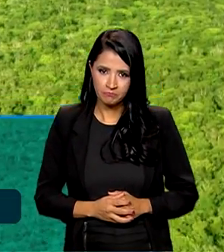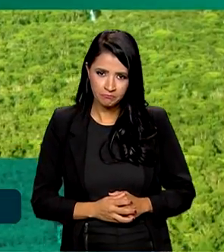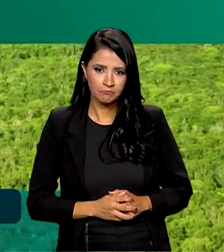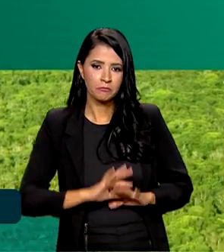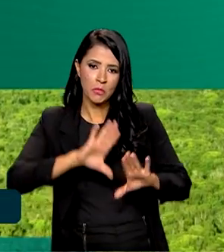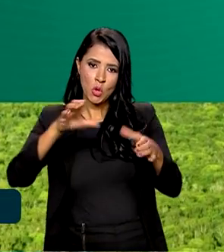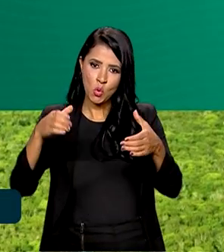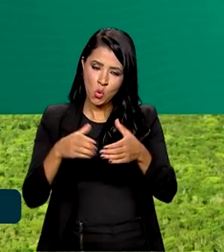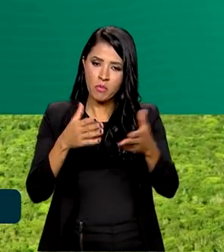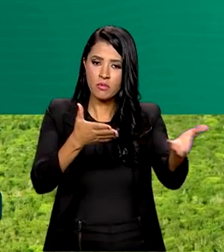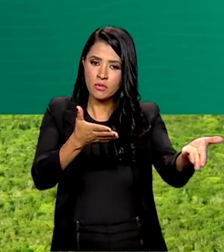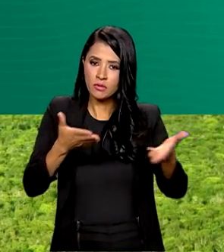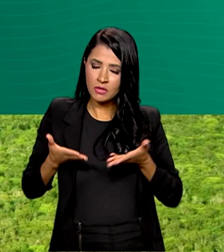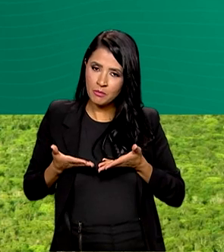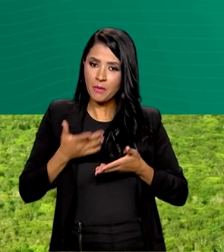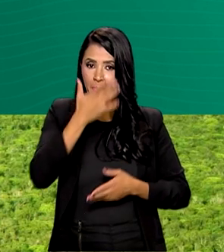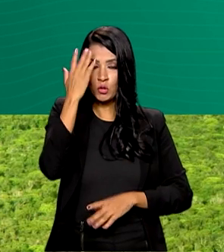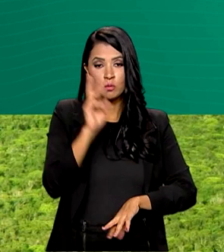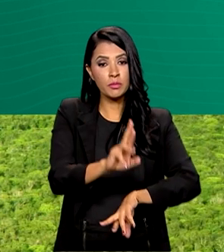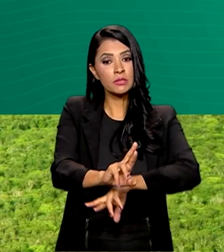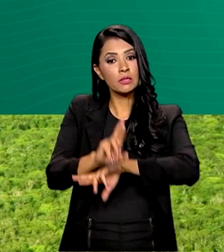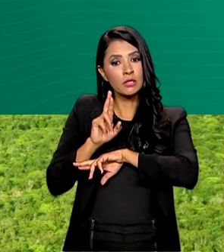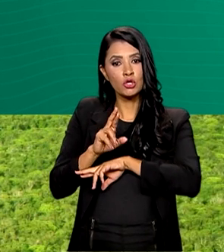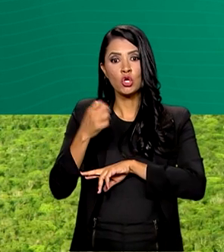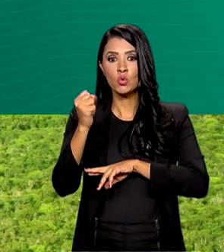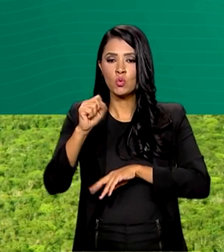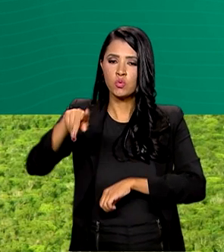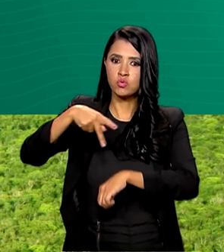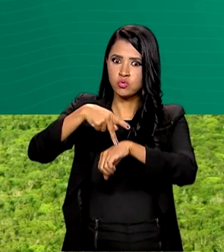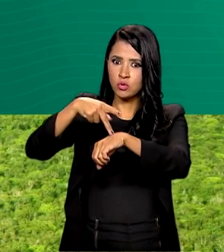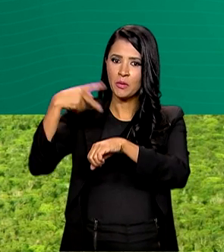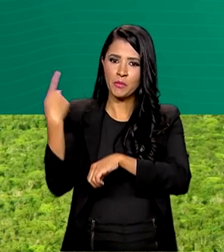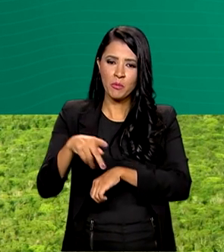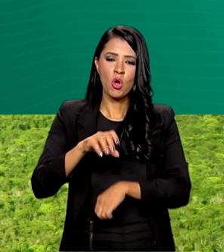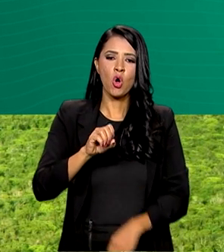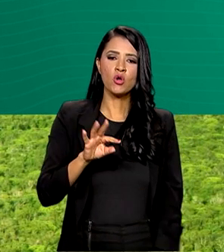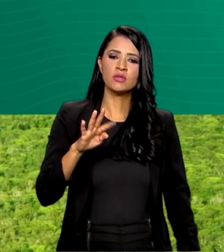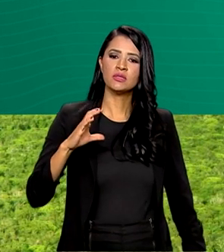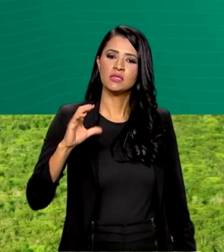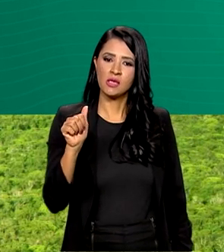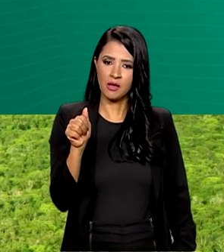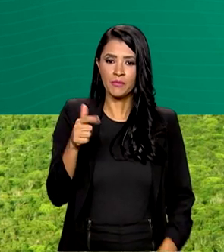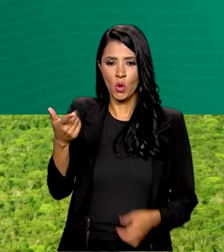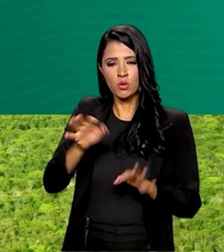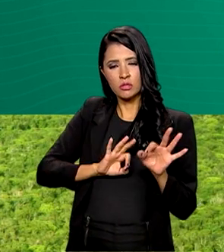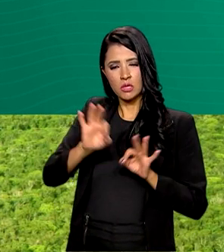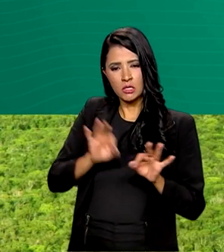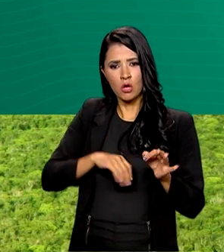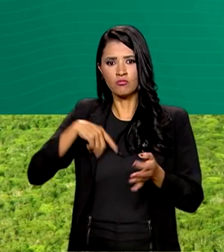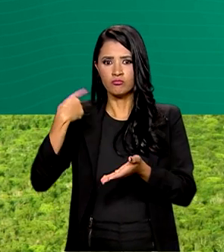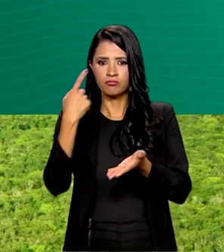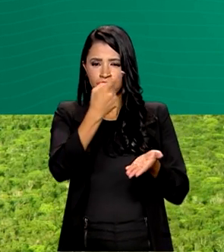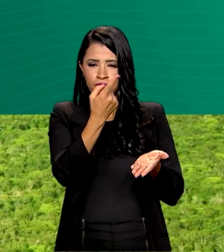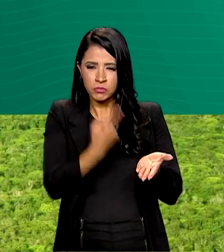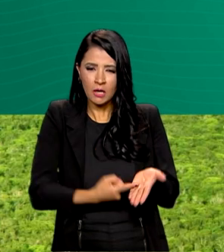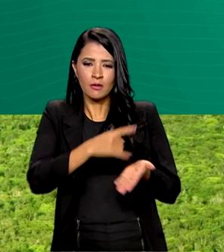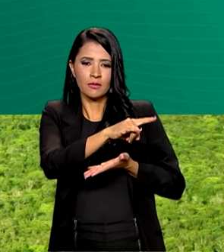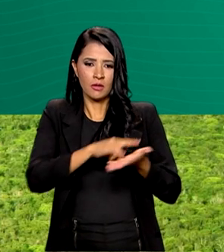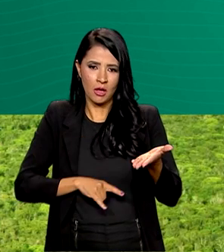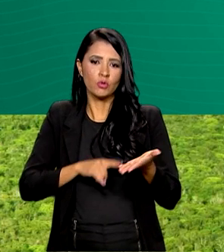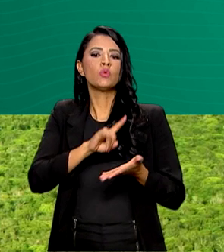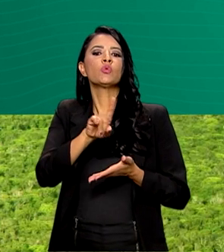cúpula vai receber os representantes dos oito países da OTCA, Organização do Tratado de Cooperação